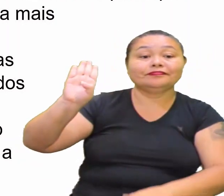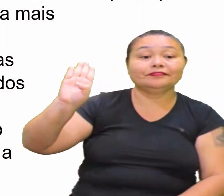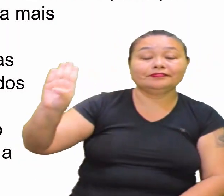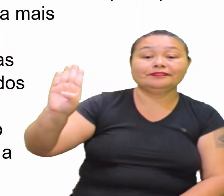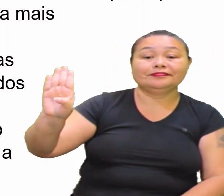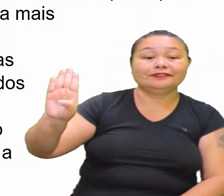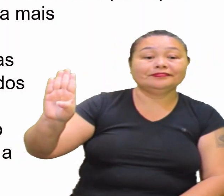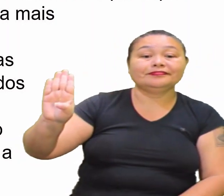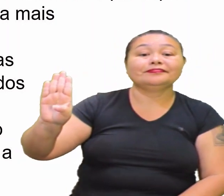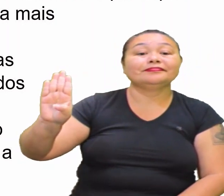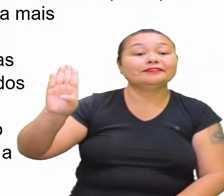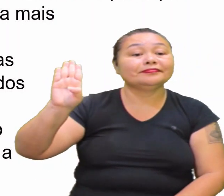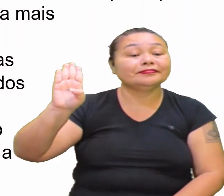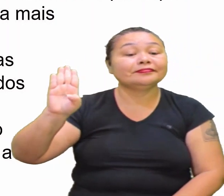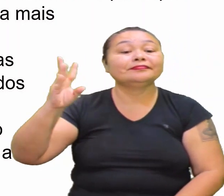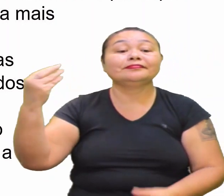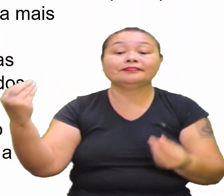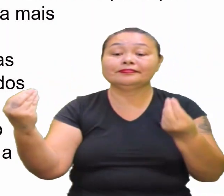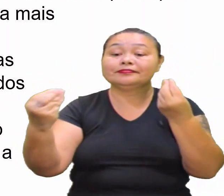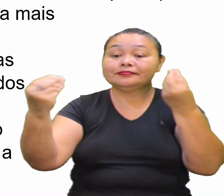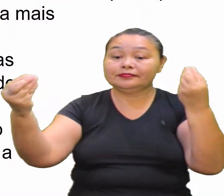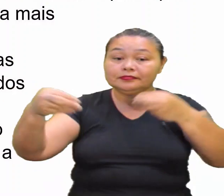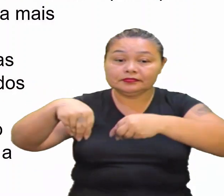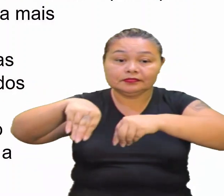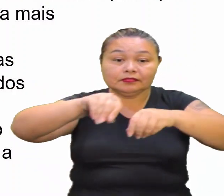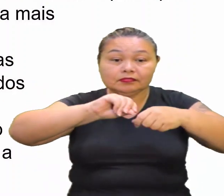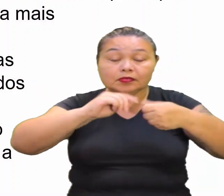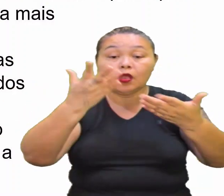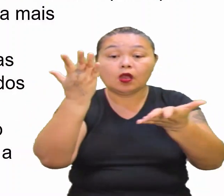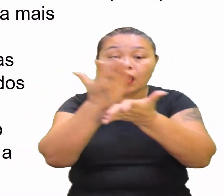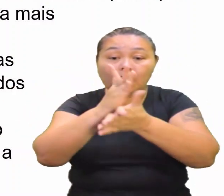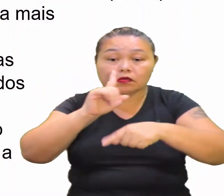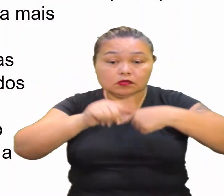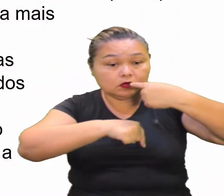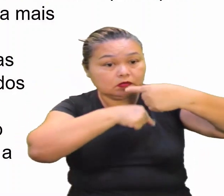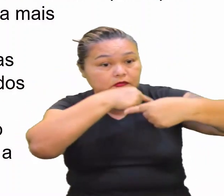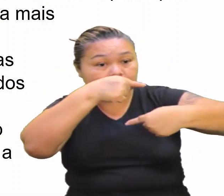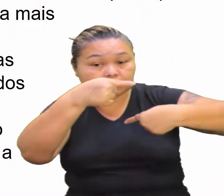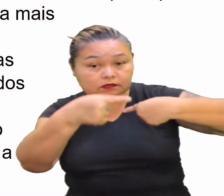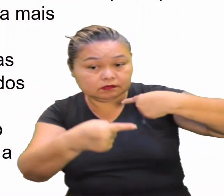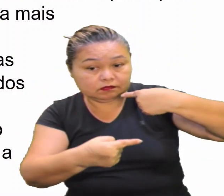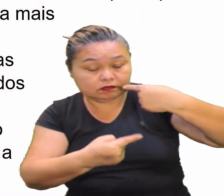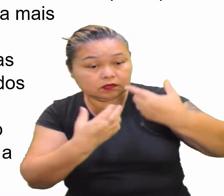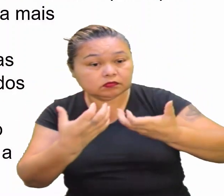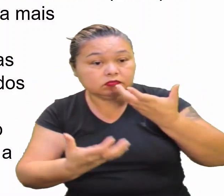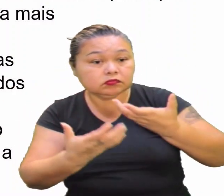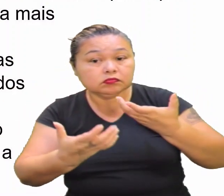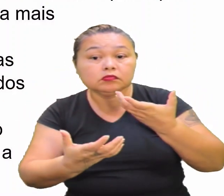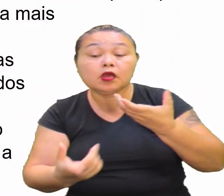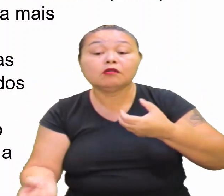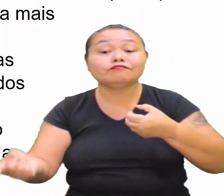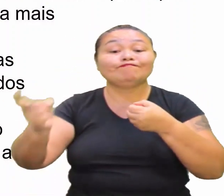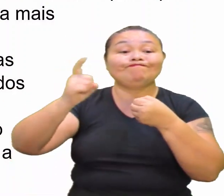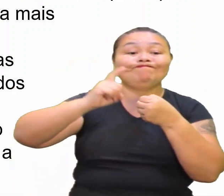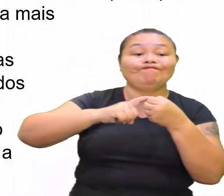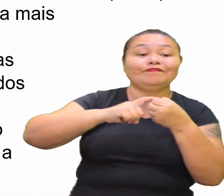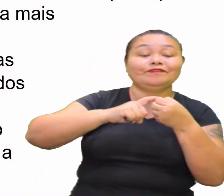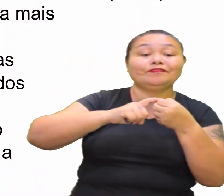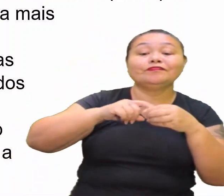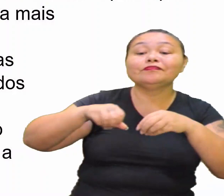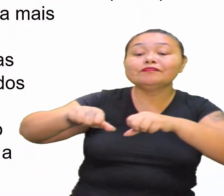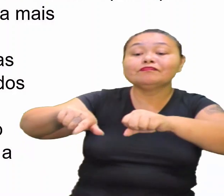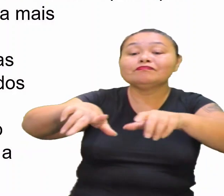bola, tá bom? Os decompositores Que desapareceram No processo ali Da queimada Eles não podem devolver